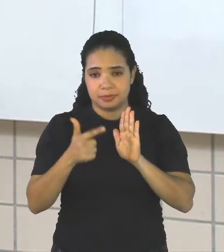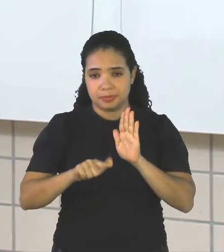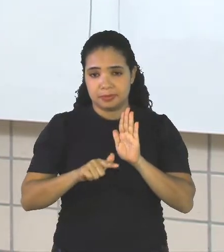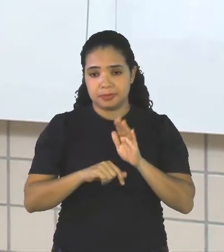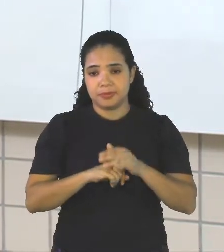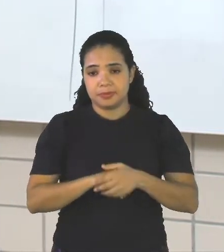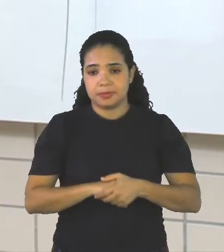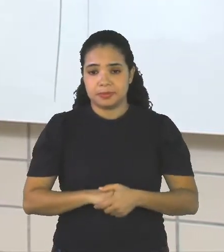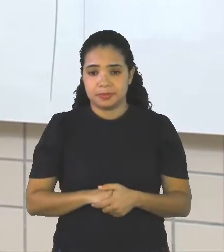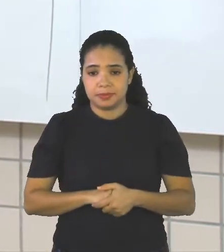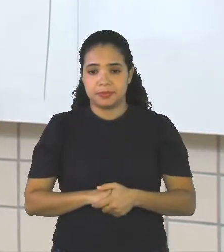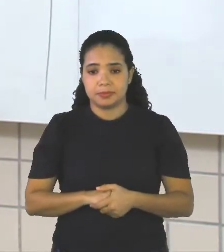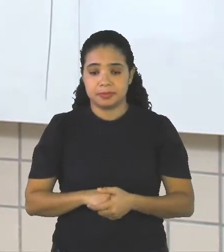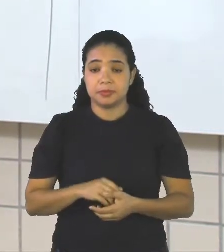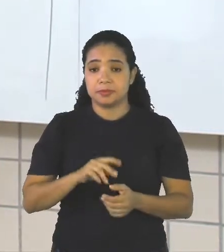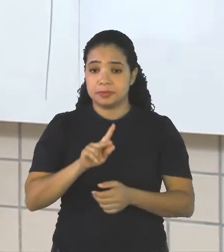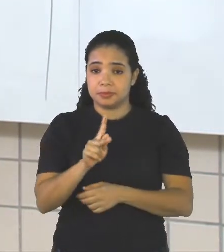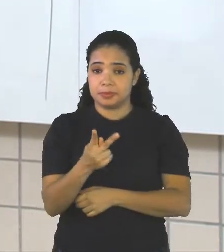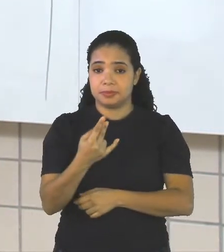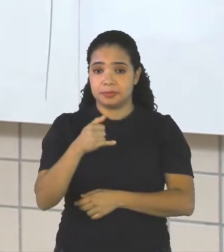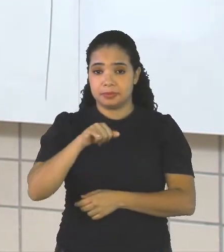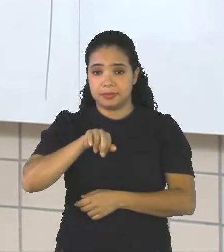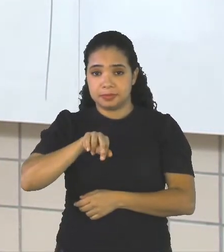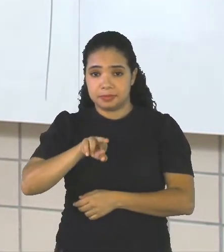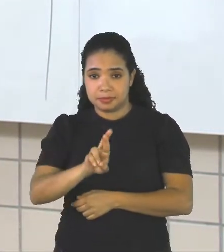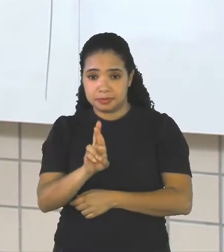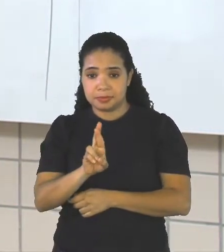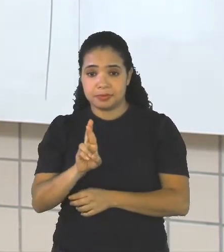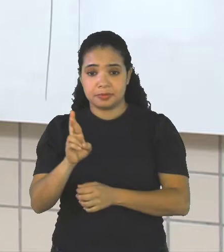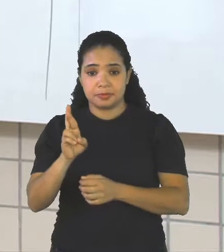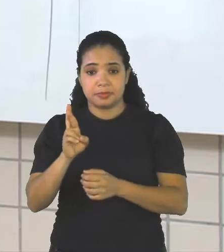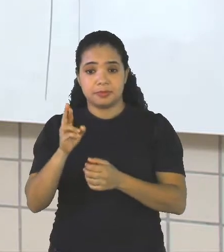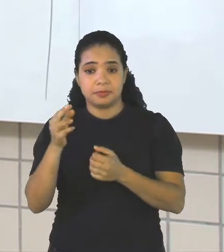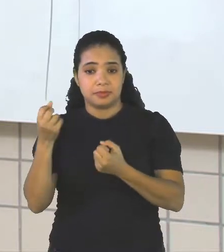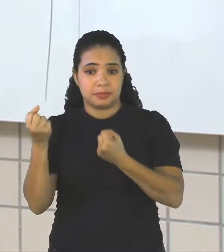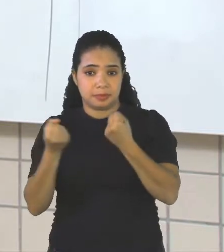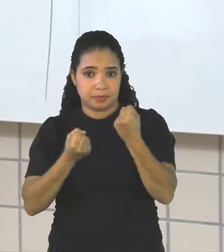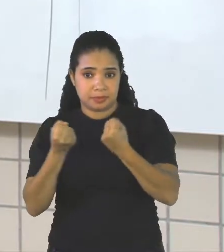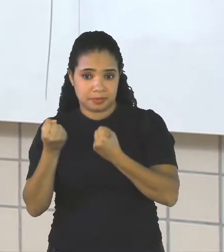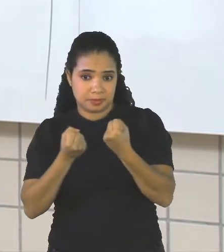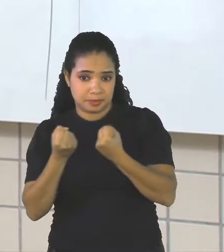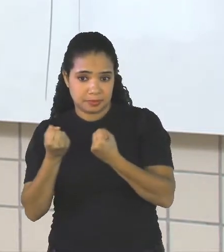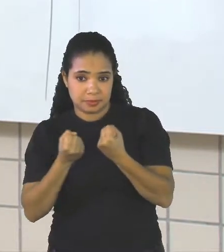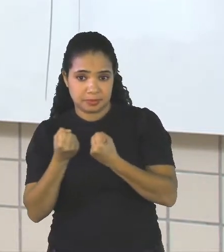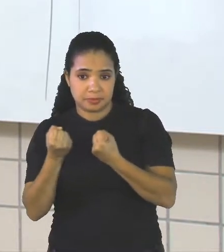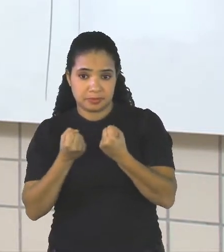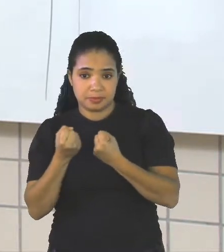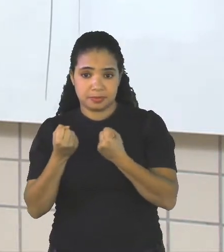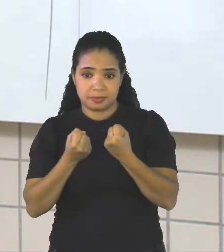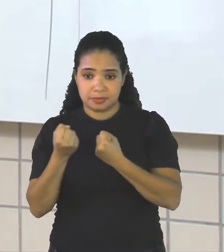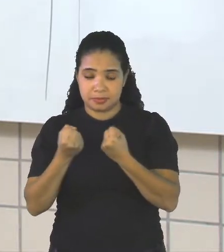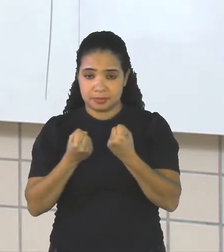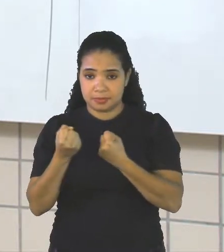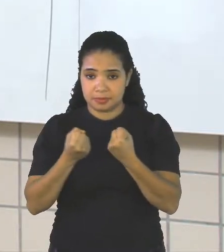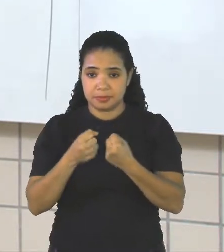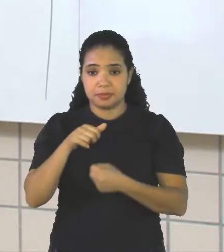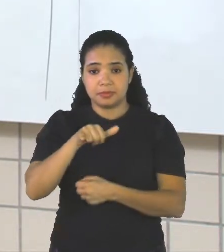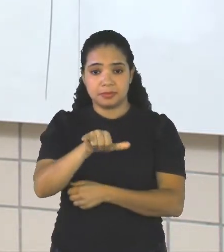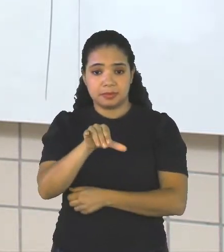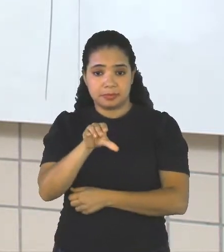Pode ser Your Father Também Your Mother His Car